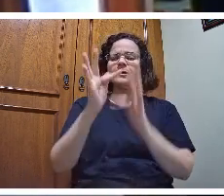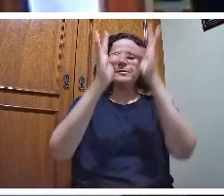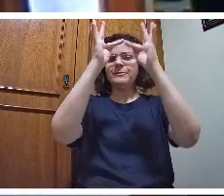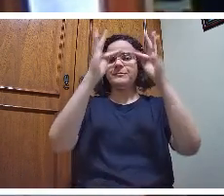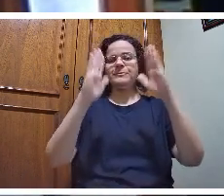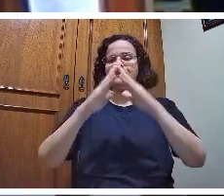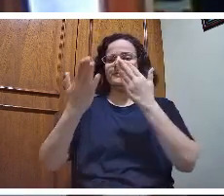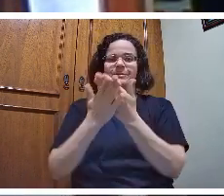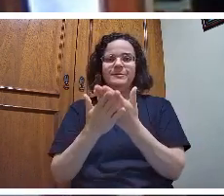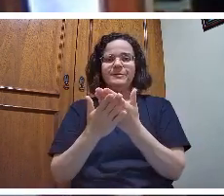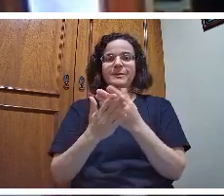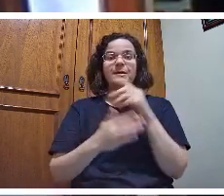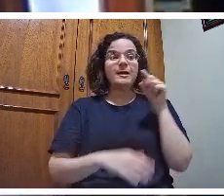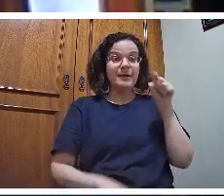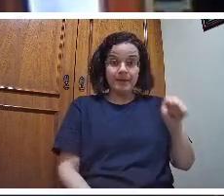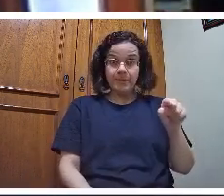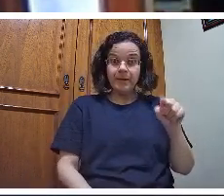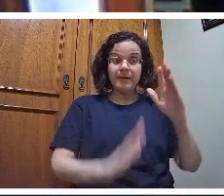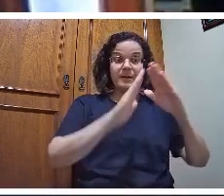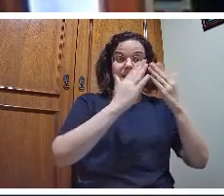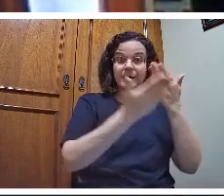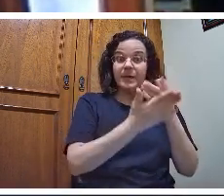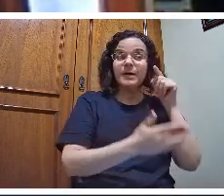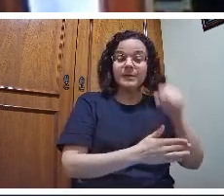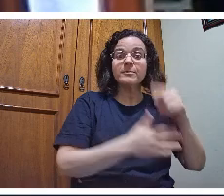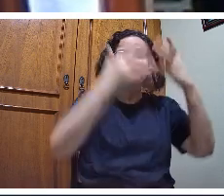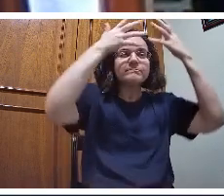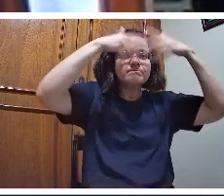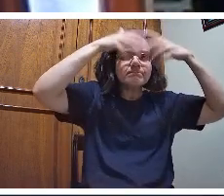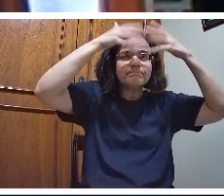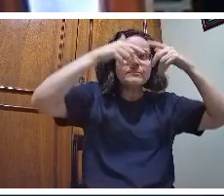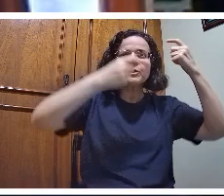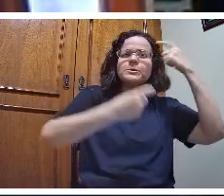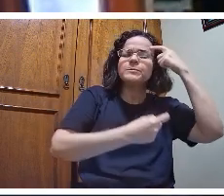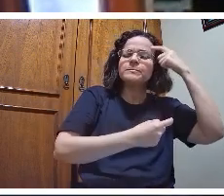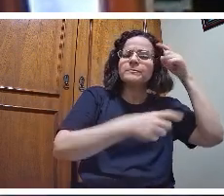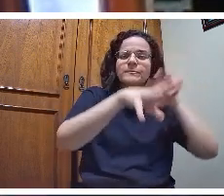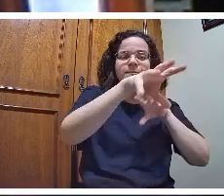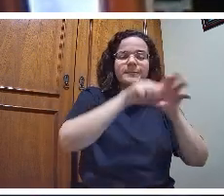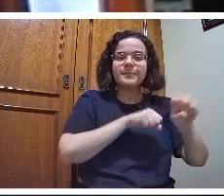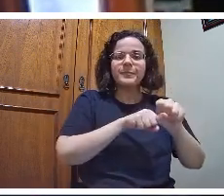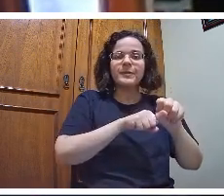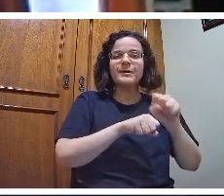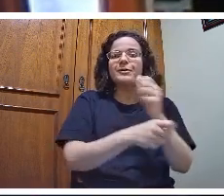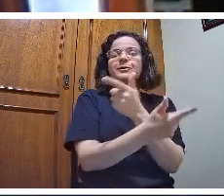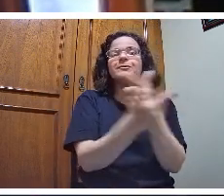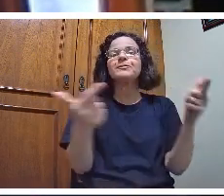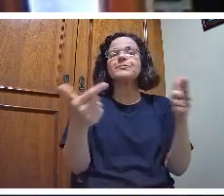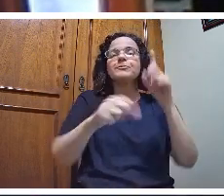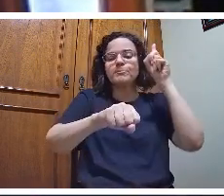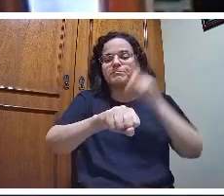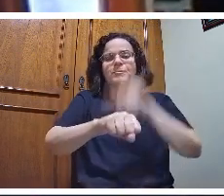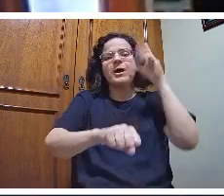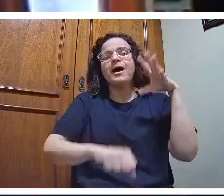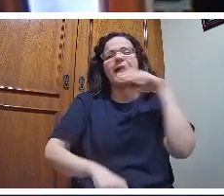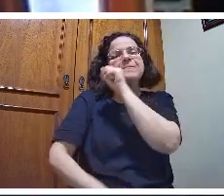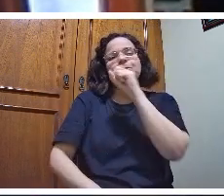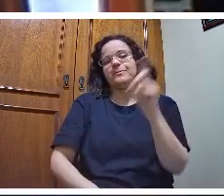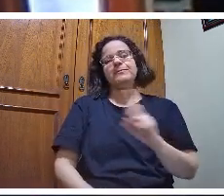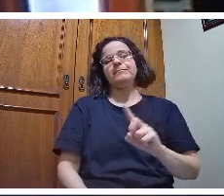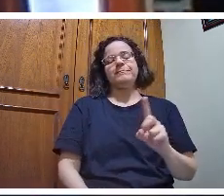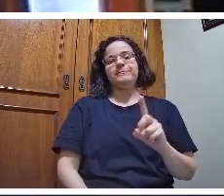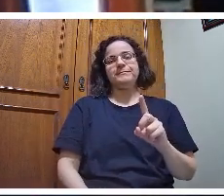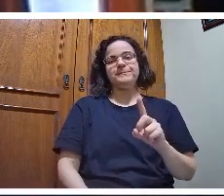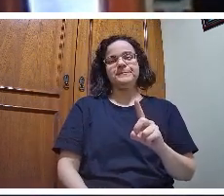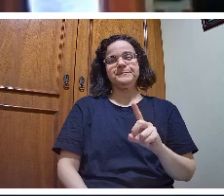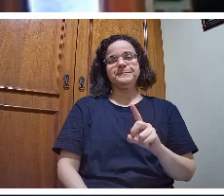pensamento, de formação que não se faz de momento para outro. Então, eu diria que os conteúdos a serem